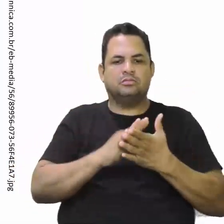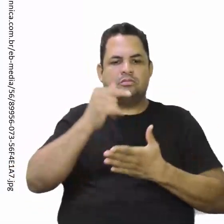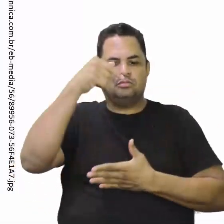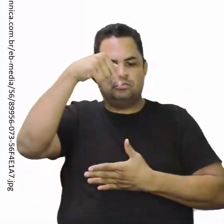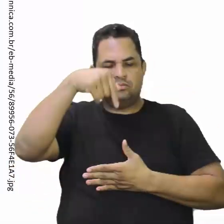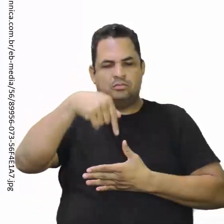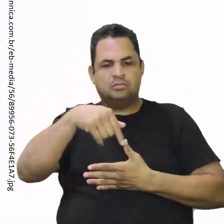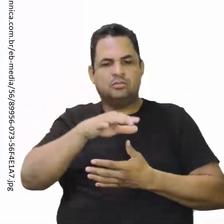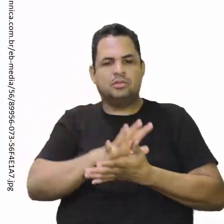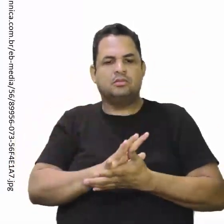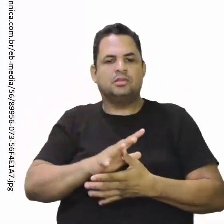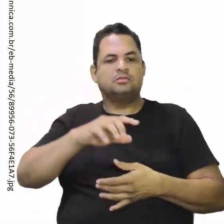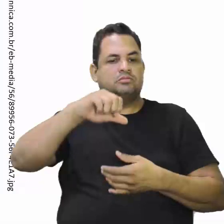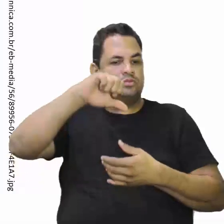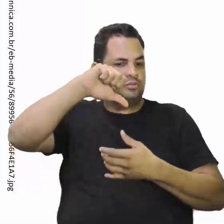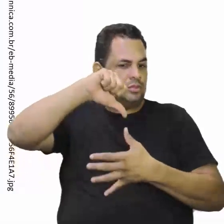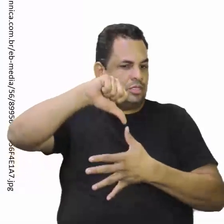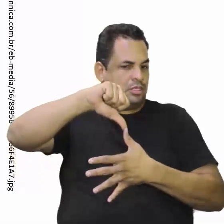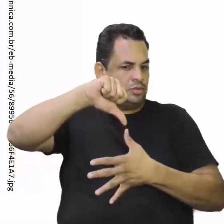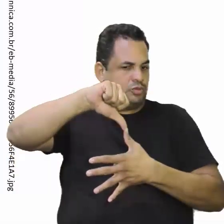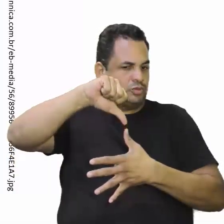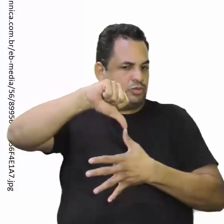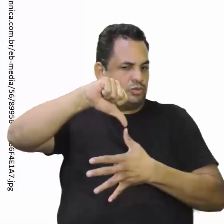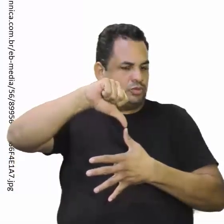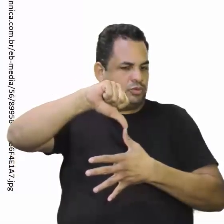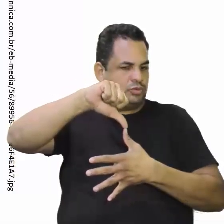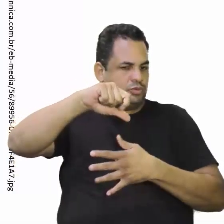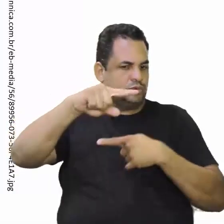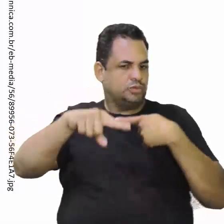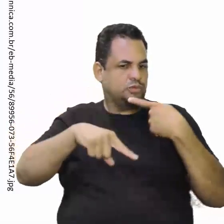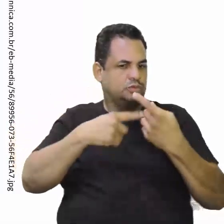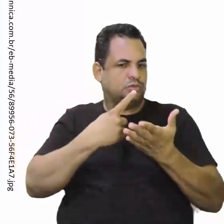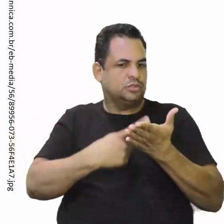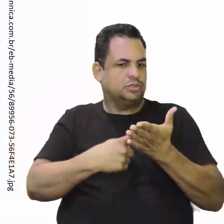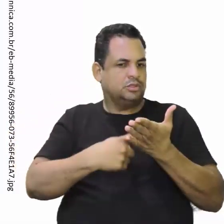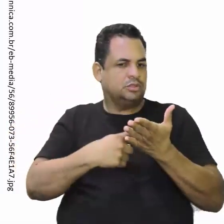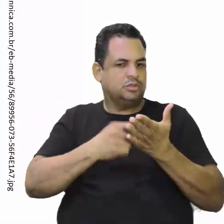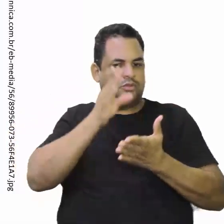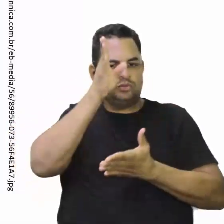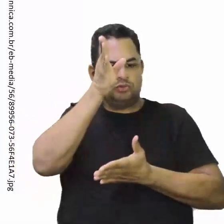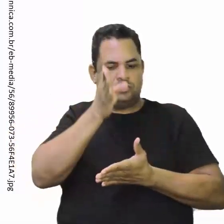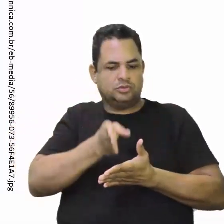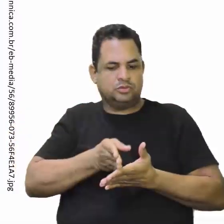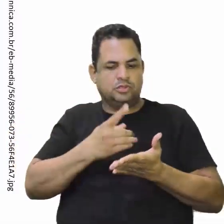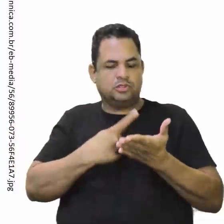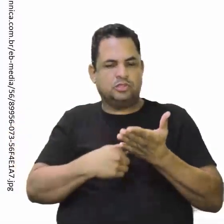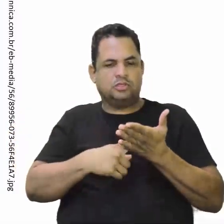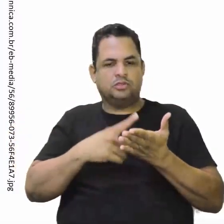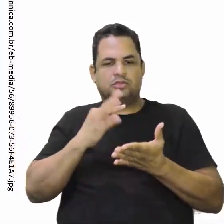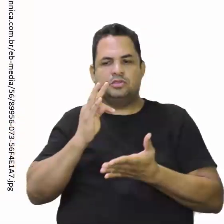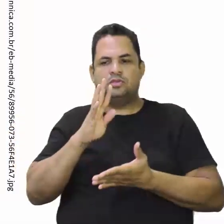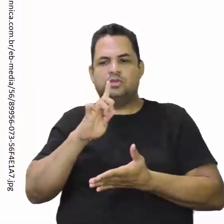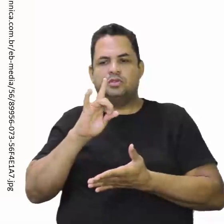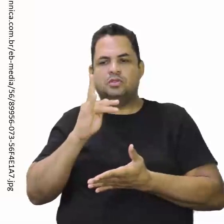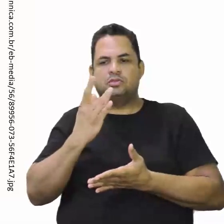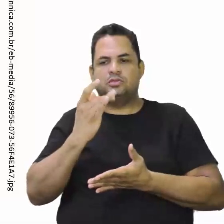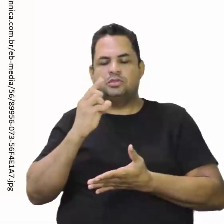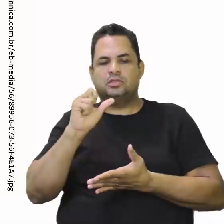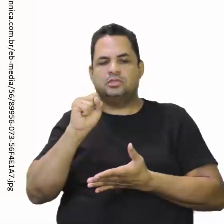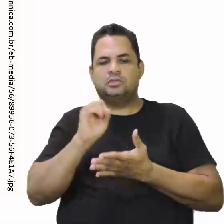espanhóis descem para a América do Sul, até porque nós temos um tratado de Tordesilha que ele cortava mais ou menos aqui.